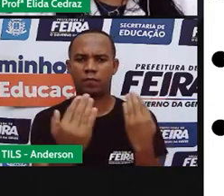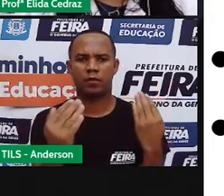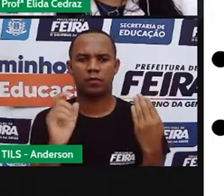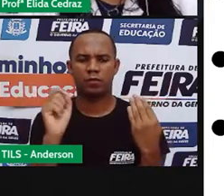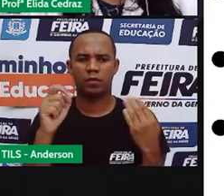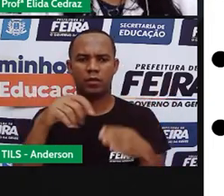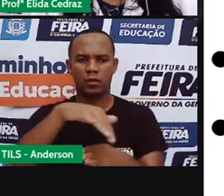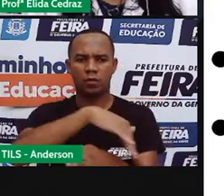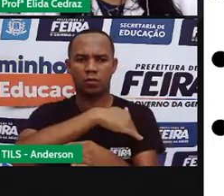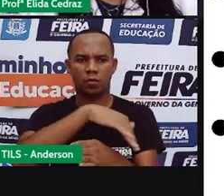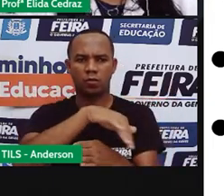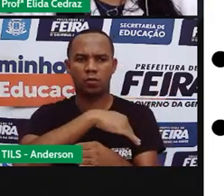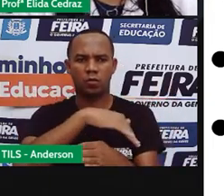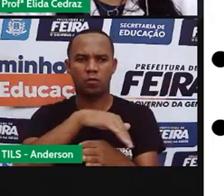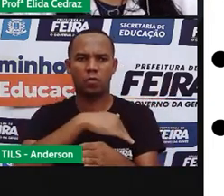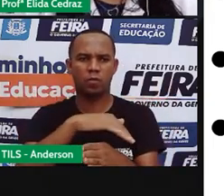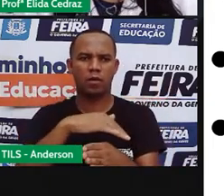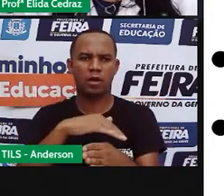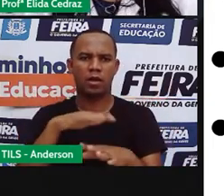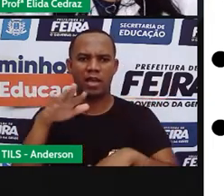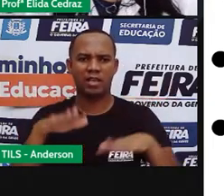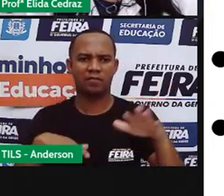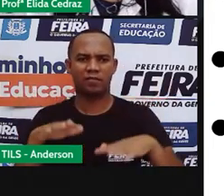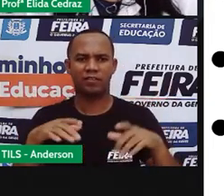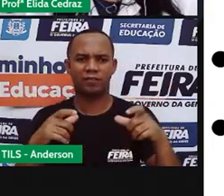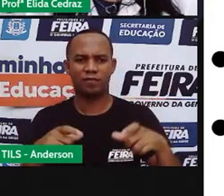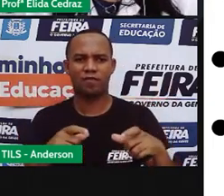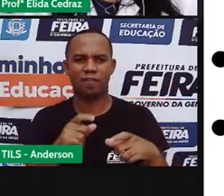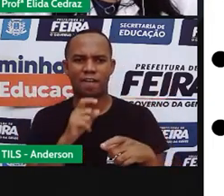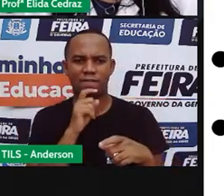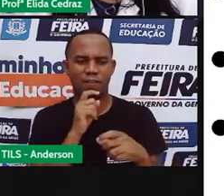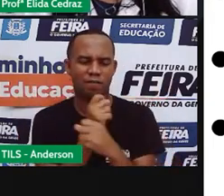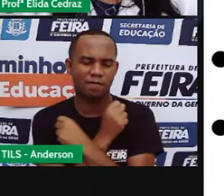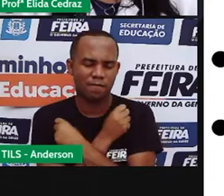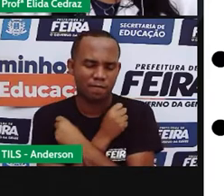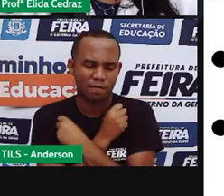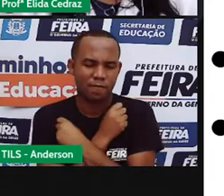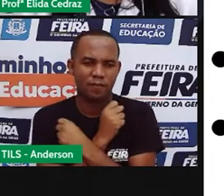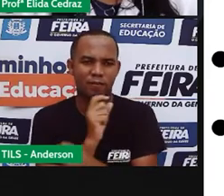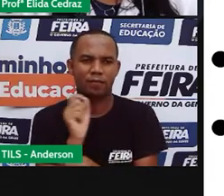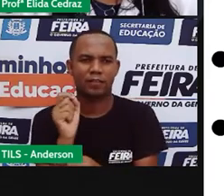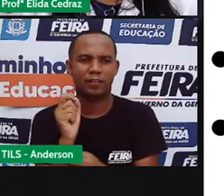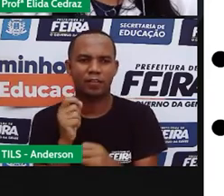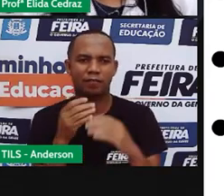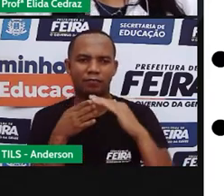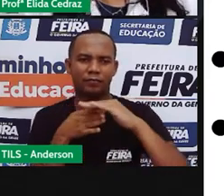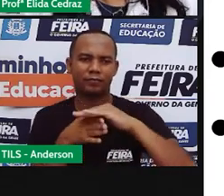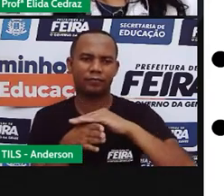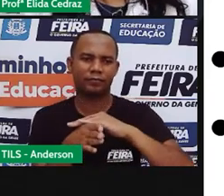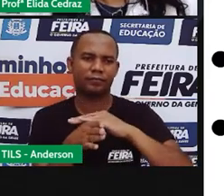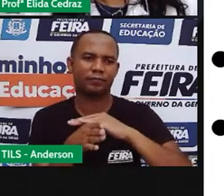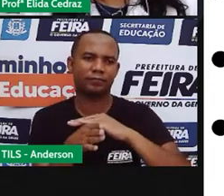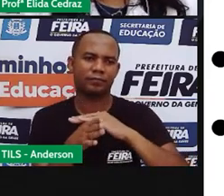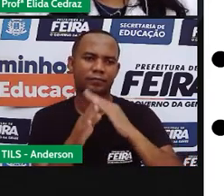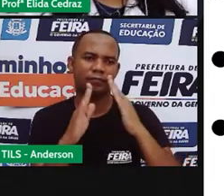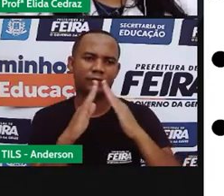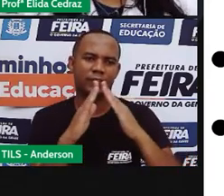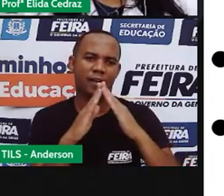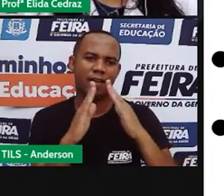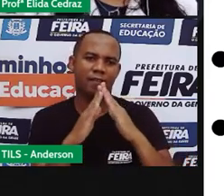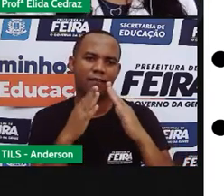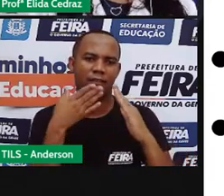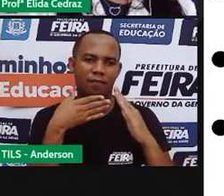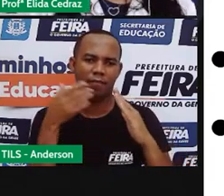rua está fazendo o maior frio qual é o primeiro lugar que você pensa em ficar quentinho? a